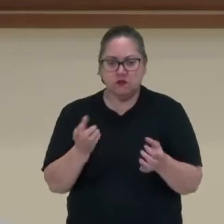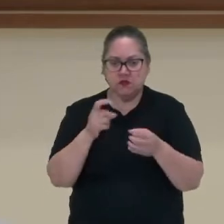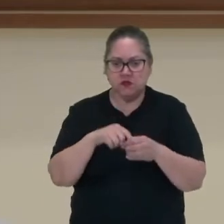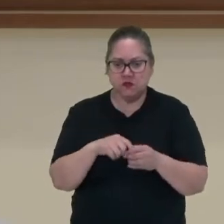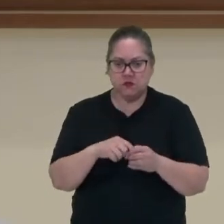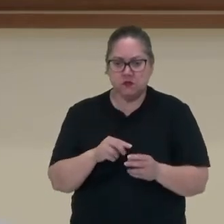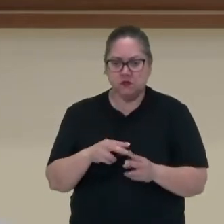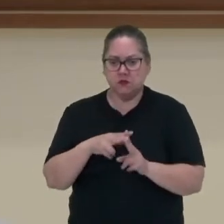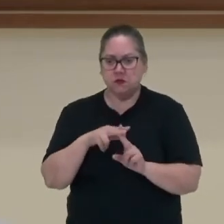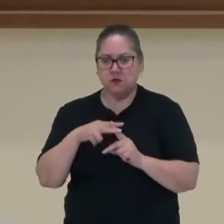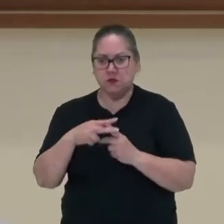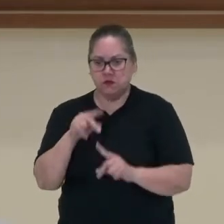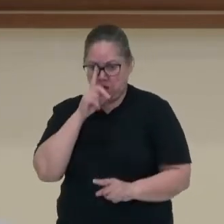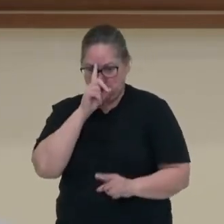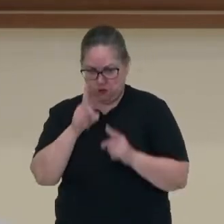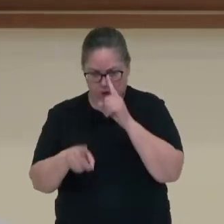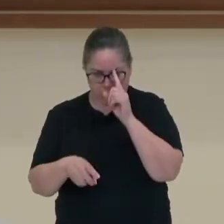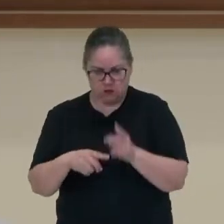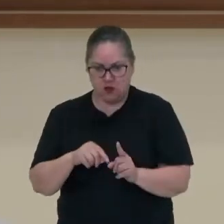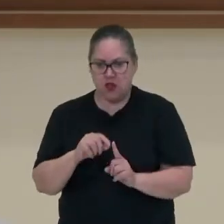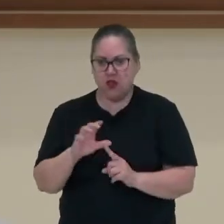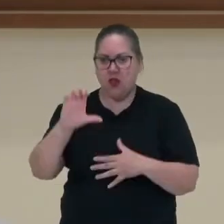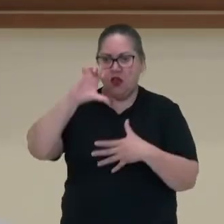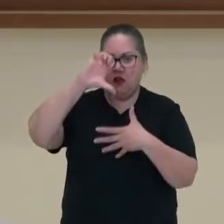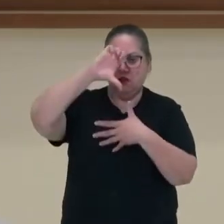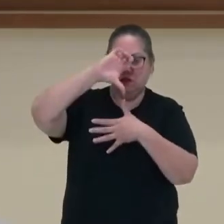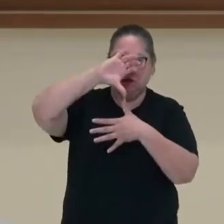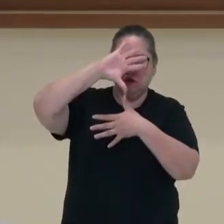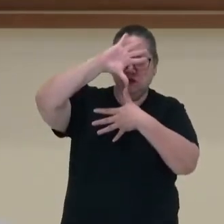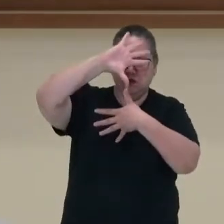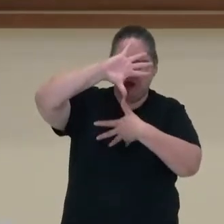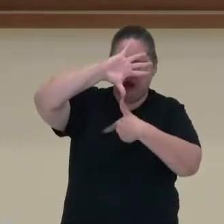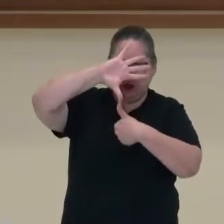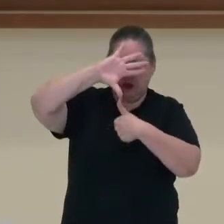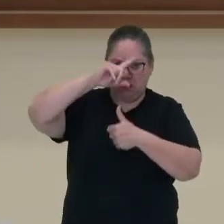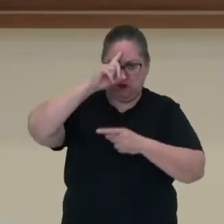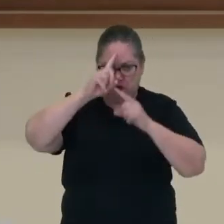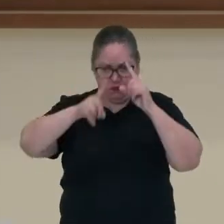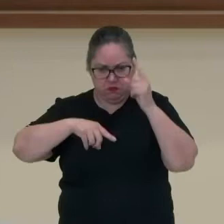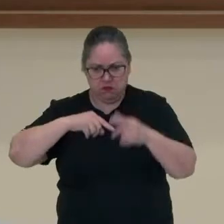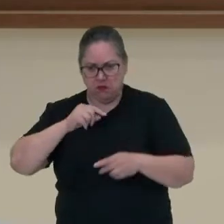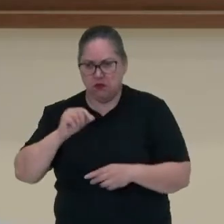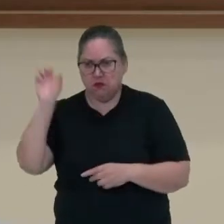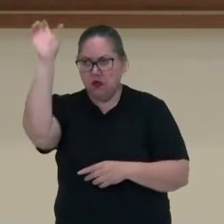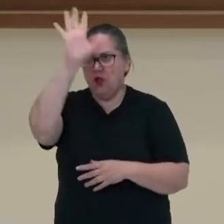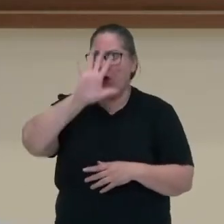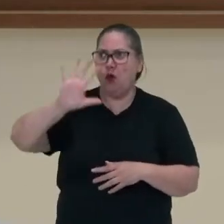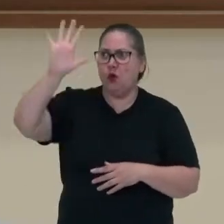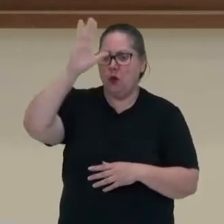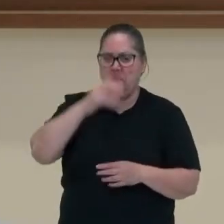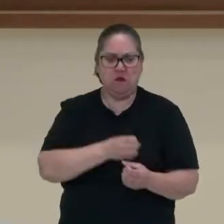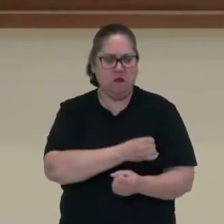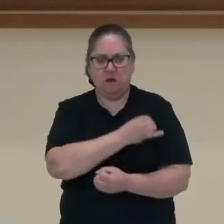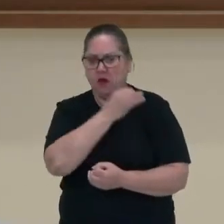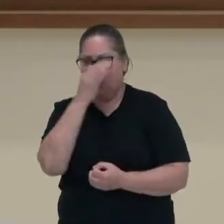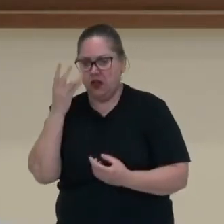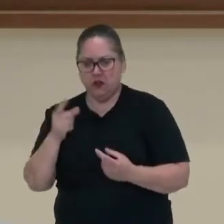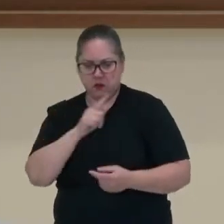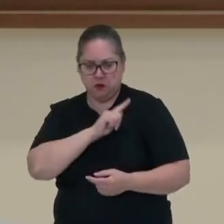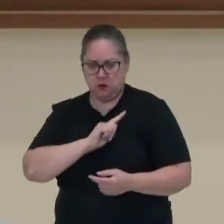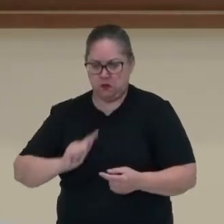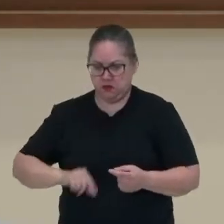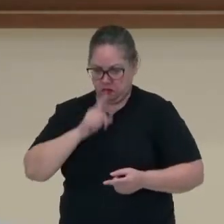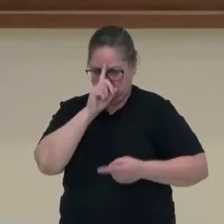de regimes ditatoriais. Na América existiam vários governos ditatoriais, na Europa existiam vários governos